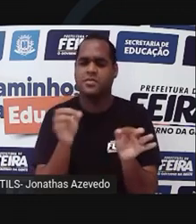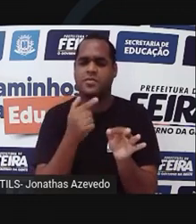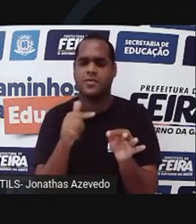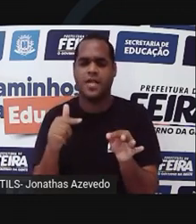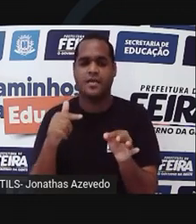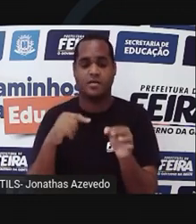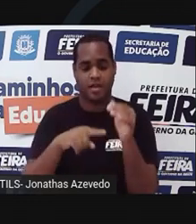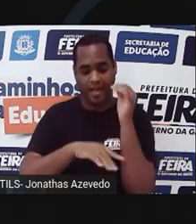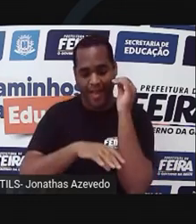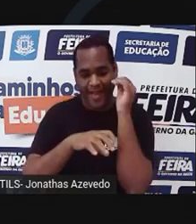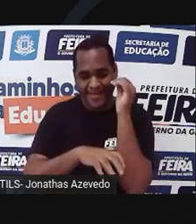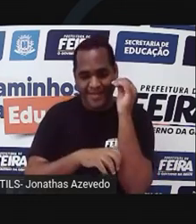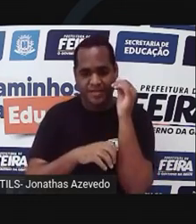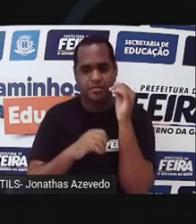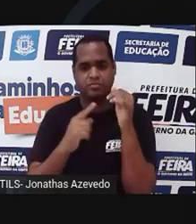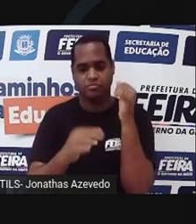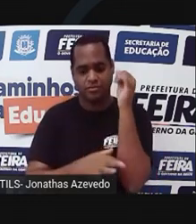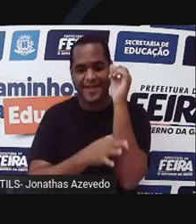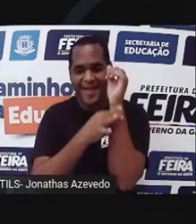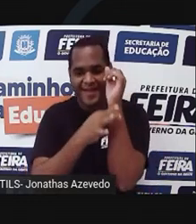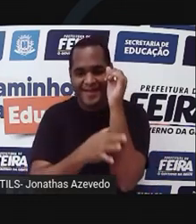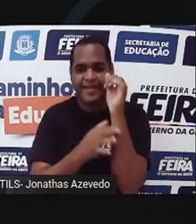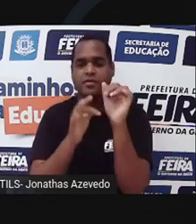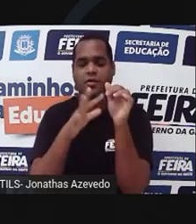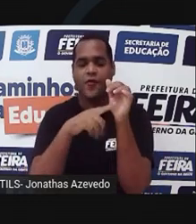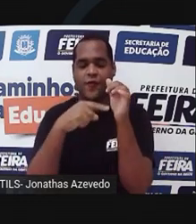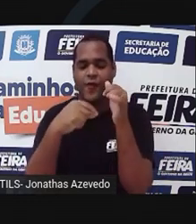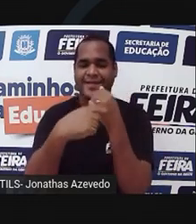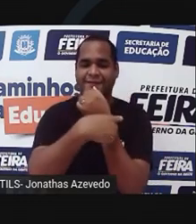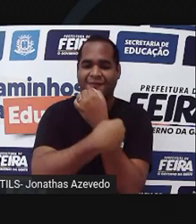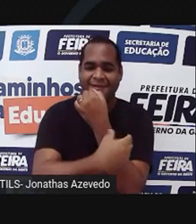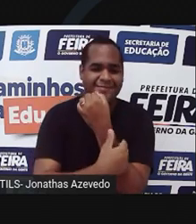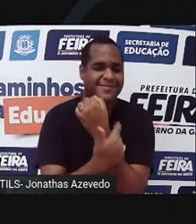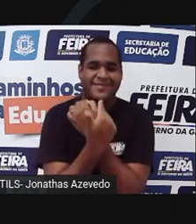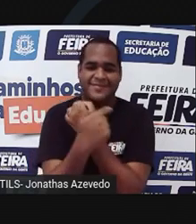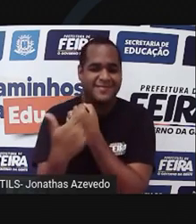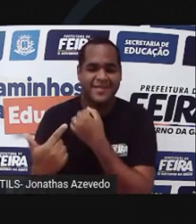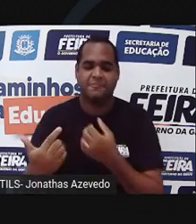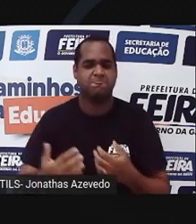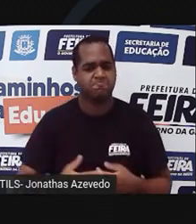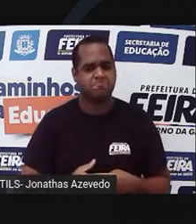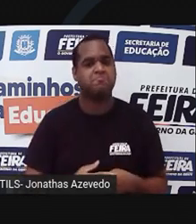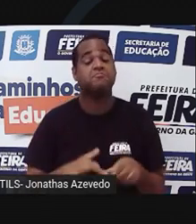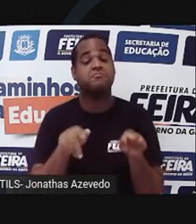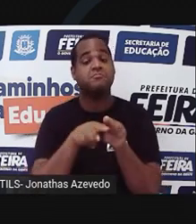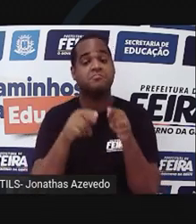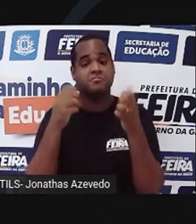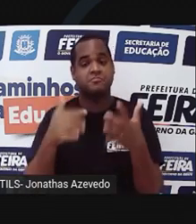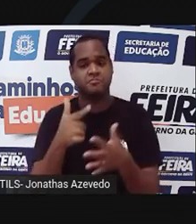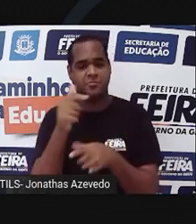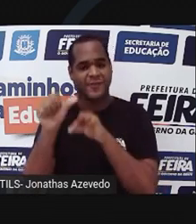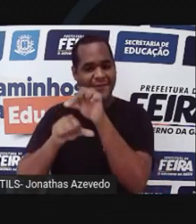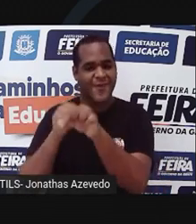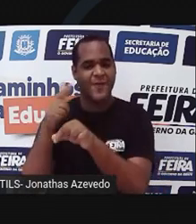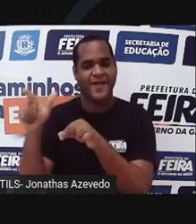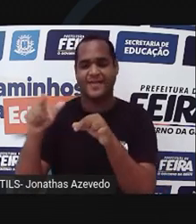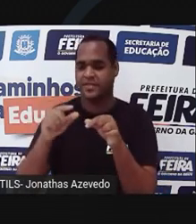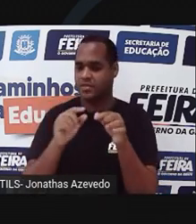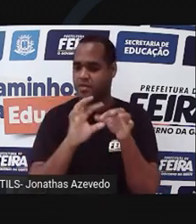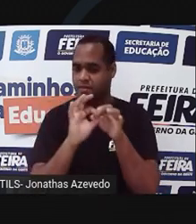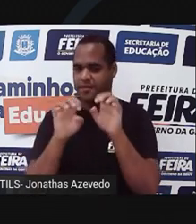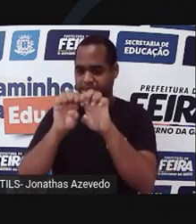possuem nem raiz, nem caule, nem folha como as outras plantas possuem. Ao invés disso, elas têm umas estruturas